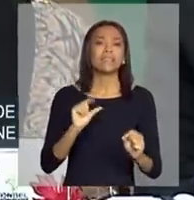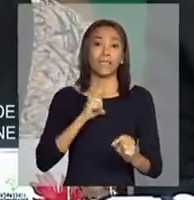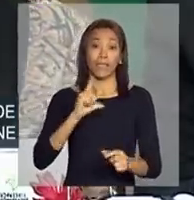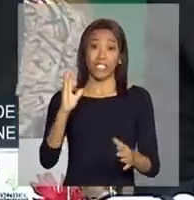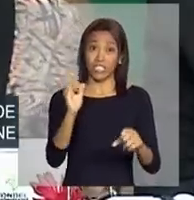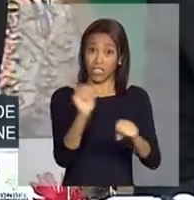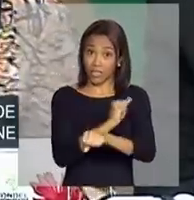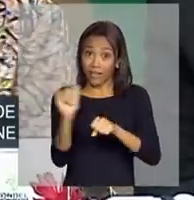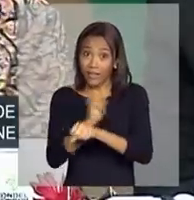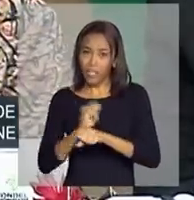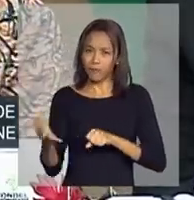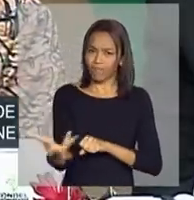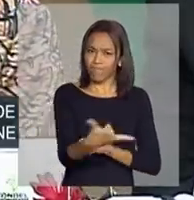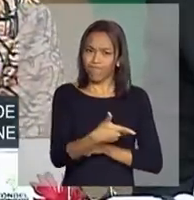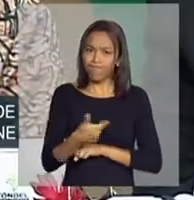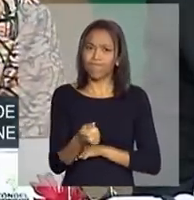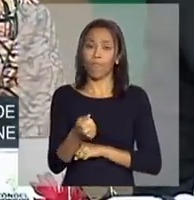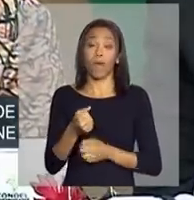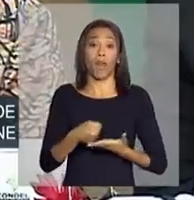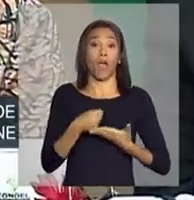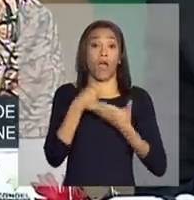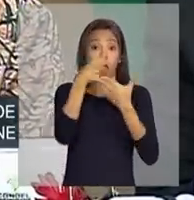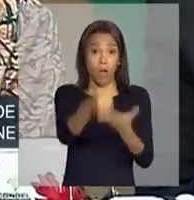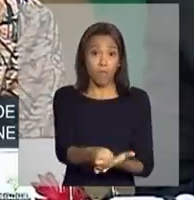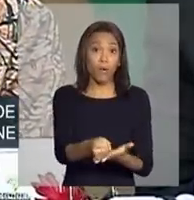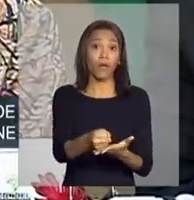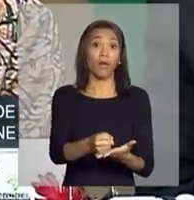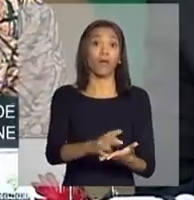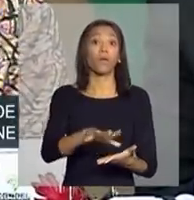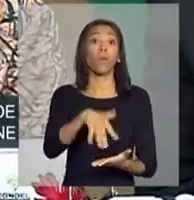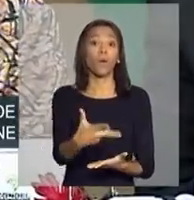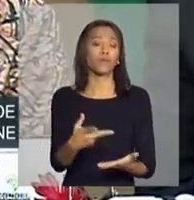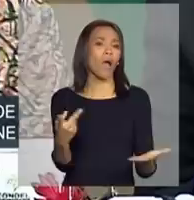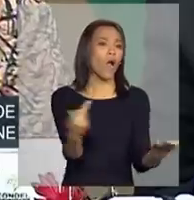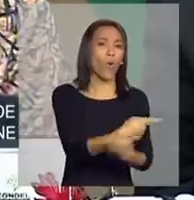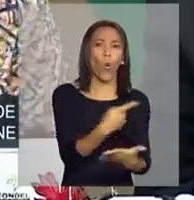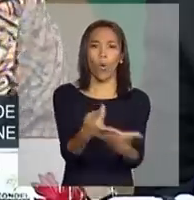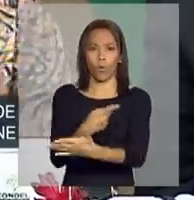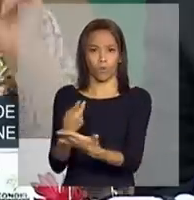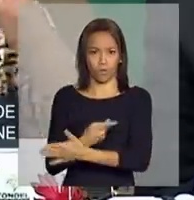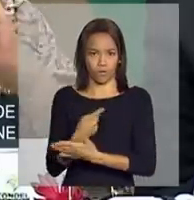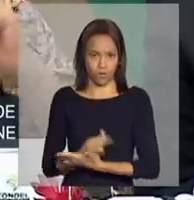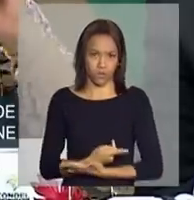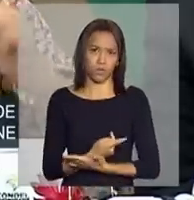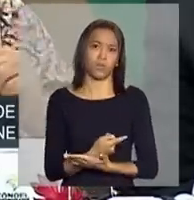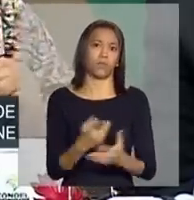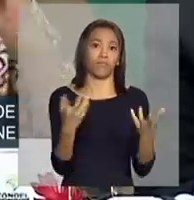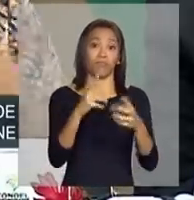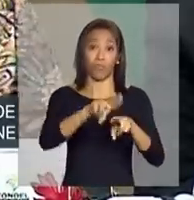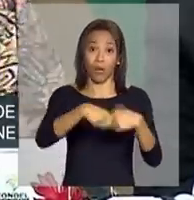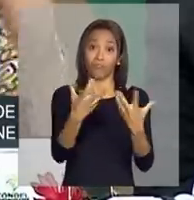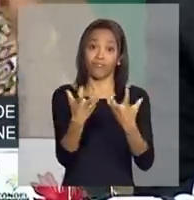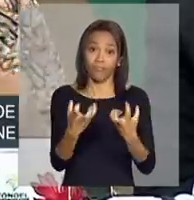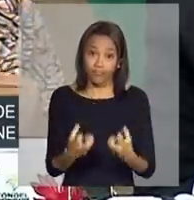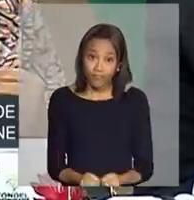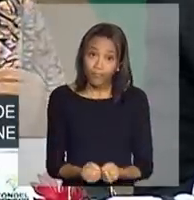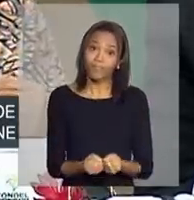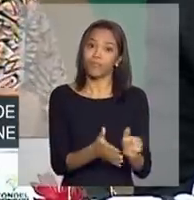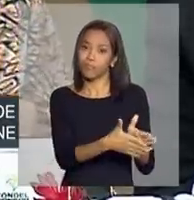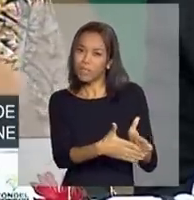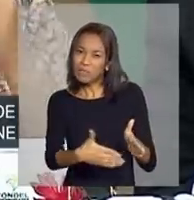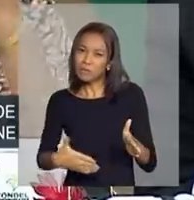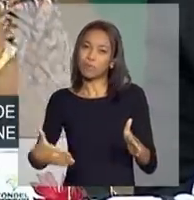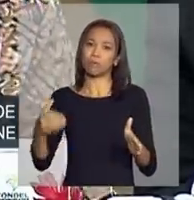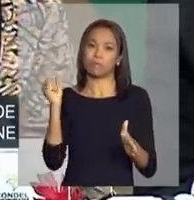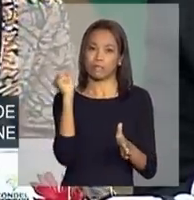para recompor a hora que parar de ter seca e começar a chover, quanto fez durante a estiagem.